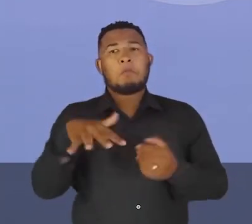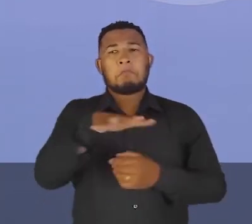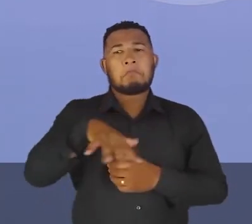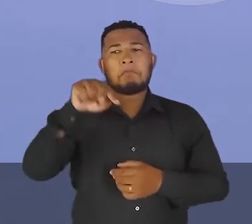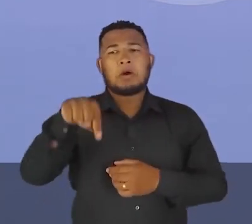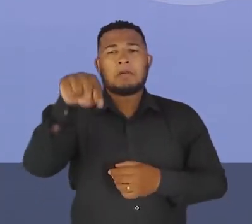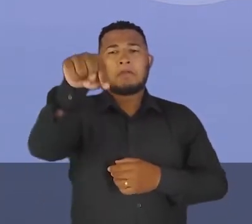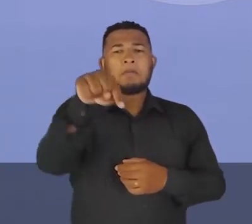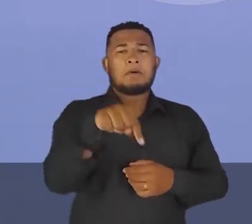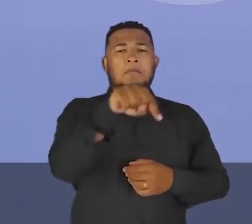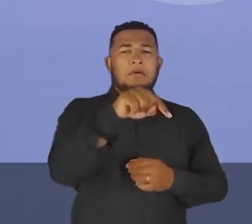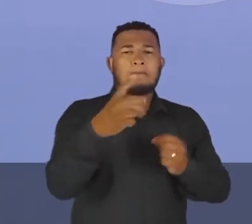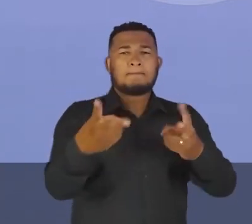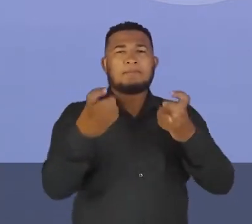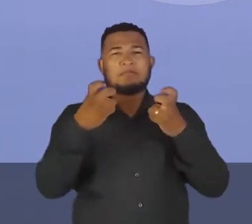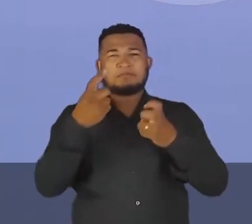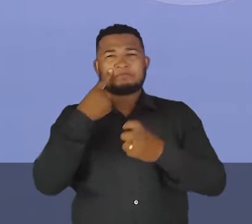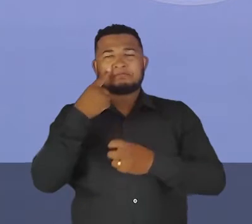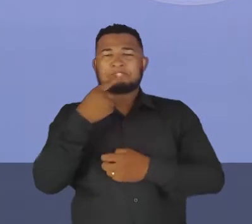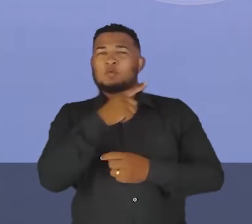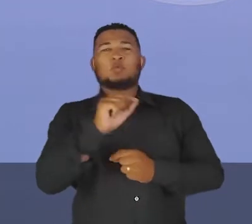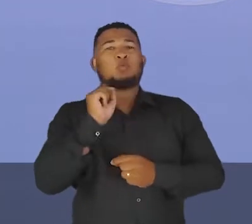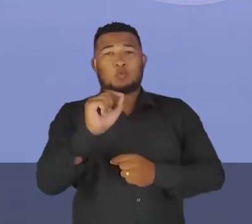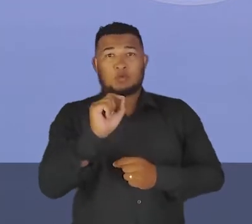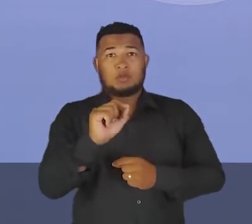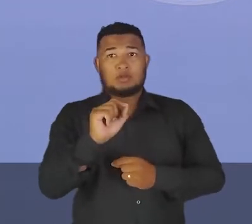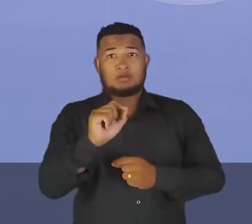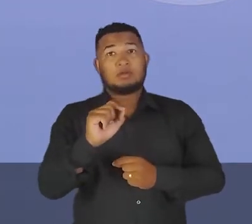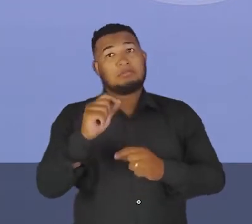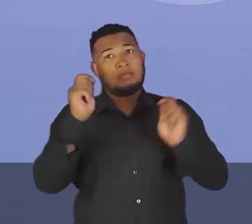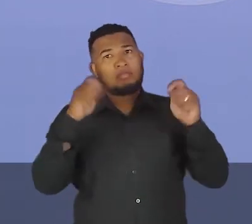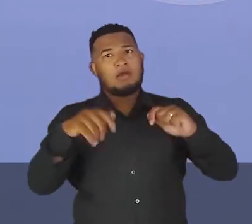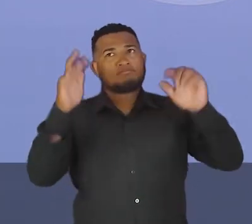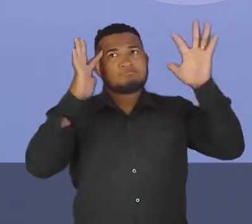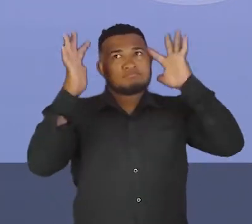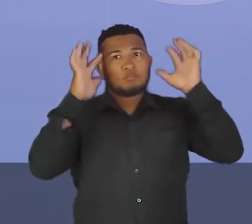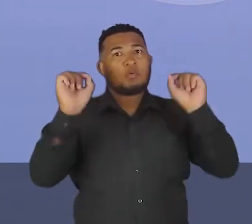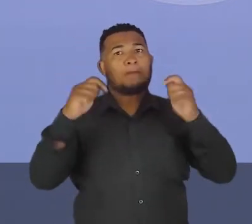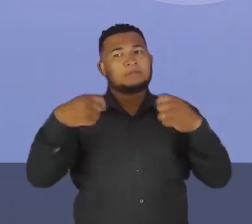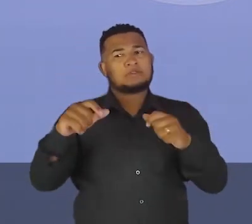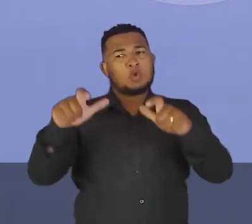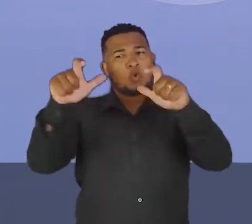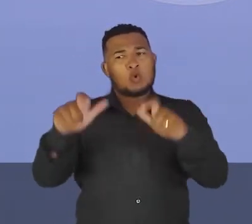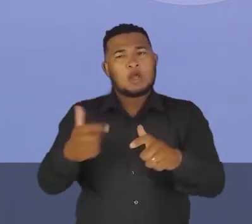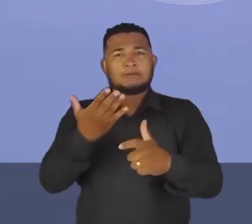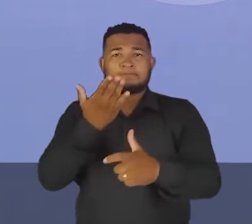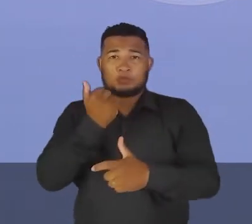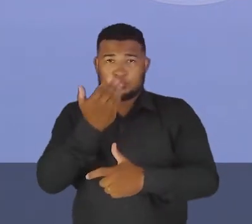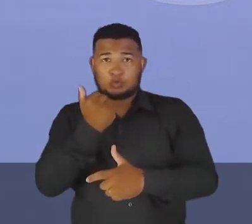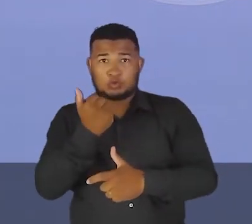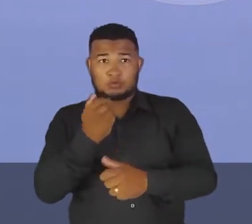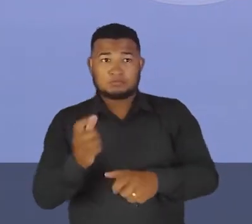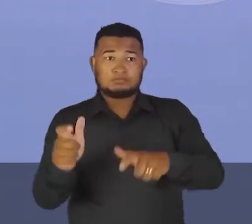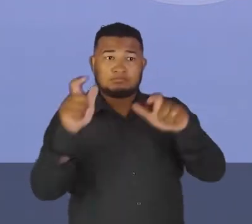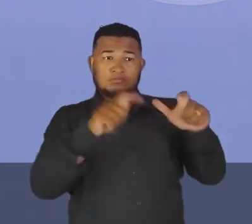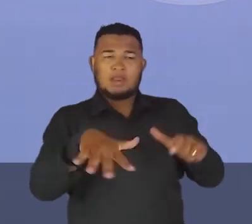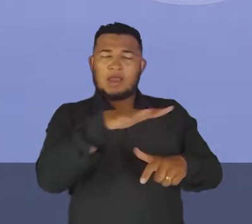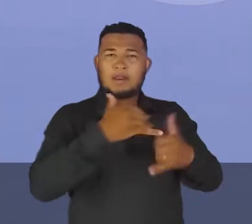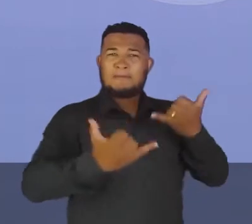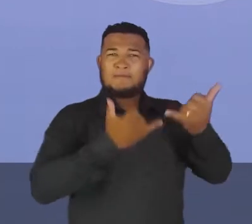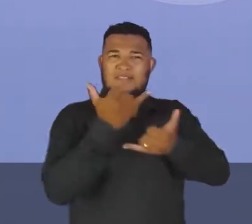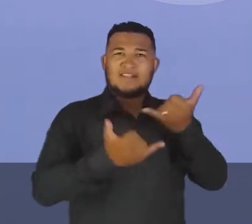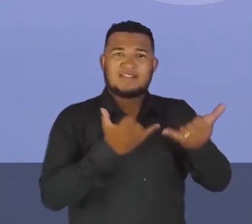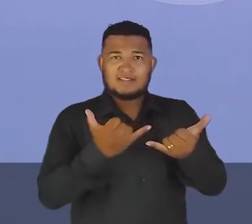consegue observar quando a gente viu aquela imagem ali? A gente tem que pensar que essa escola tem que ter refeitório, ela tem que ter área de recriação?